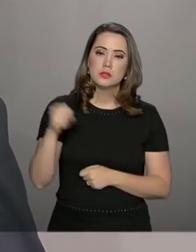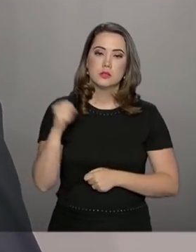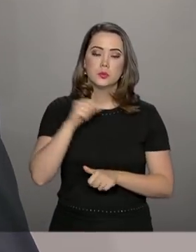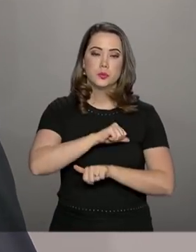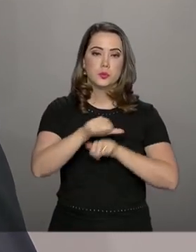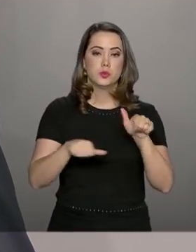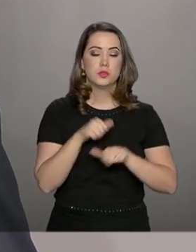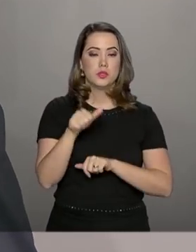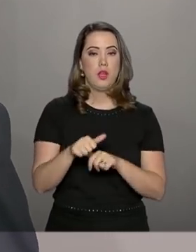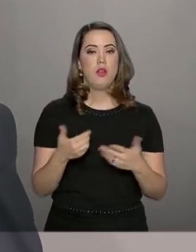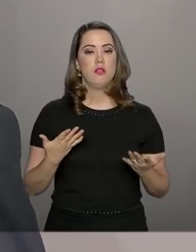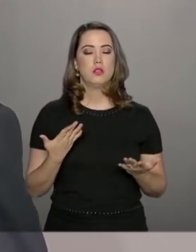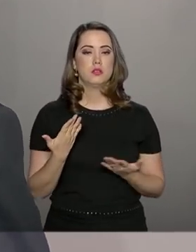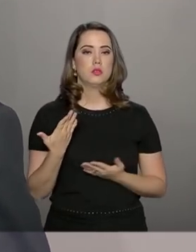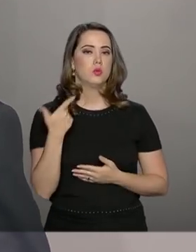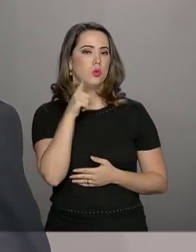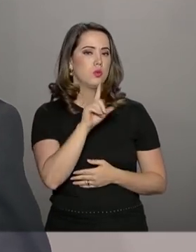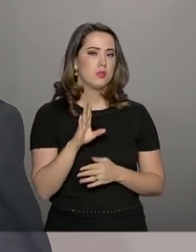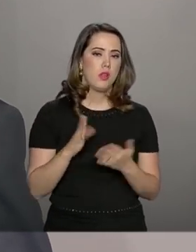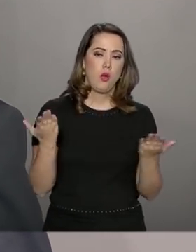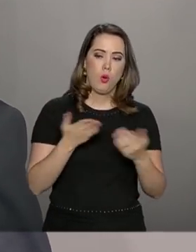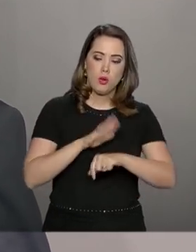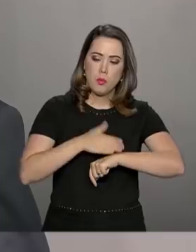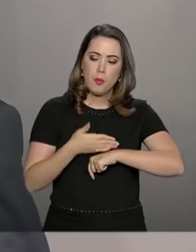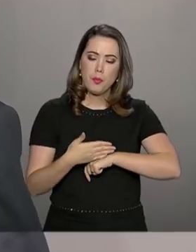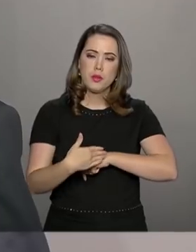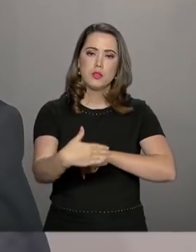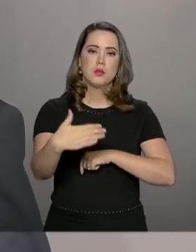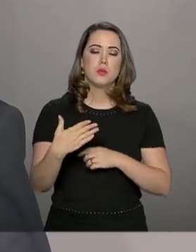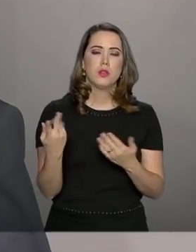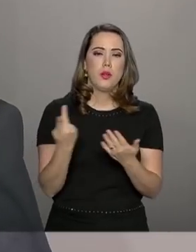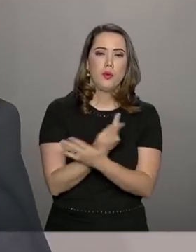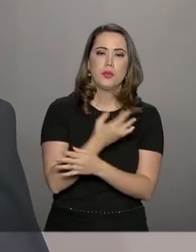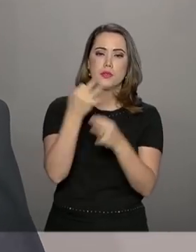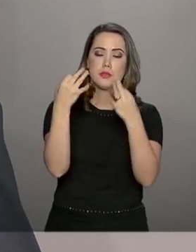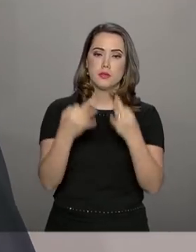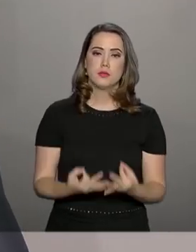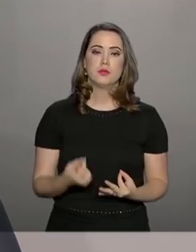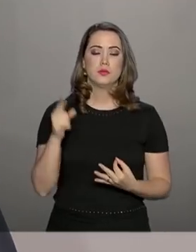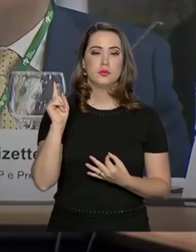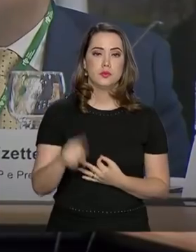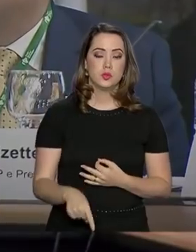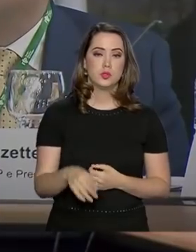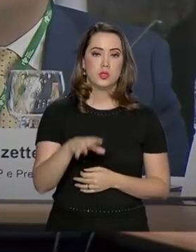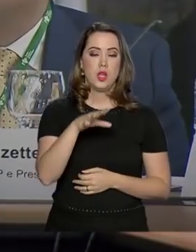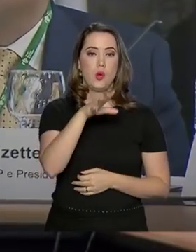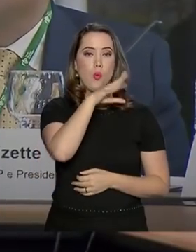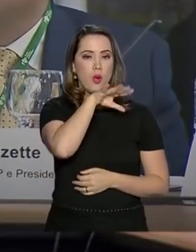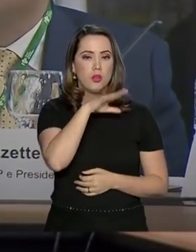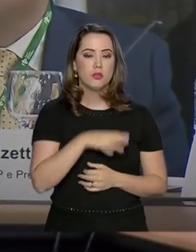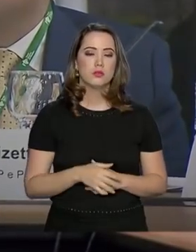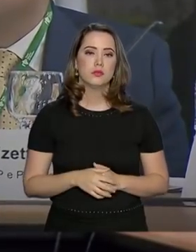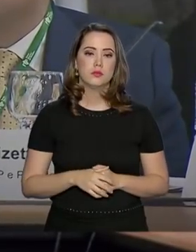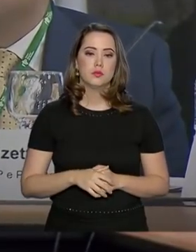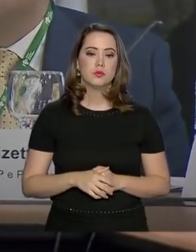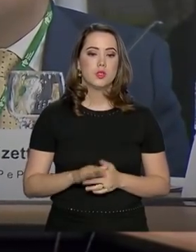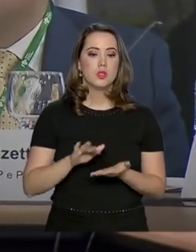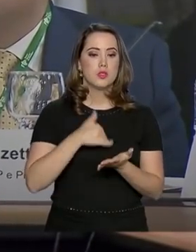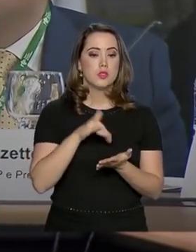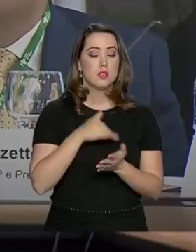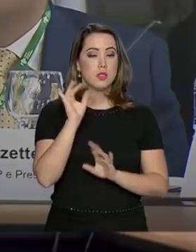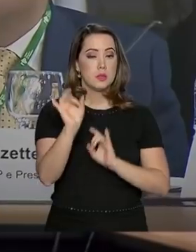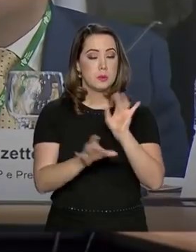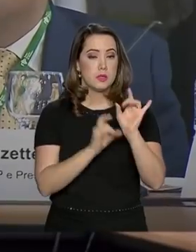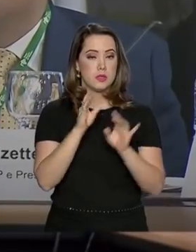Então, não aproveitar esse momento para que essa reforma aconteça é algo ruim. O secretário especial da Previdência e